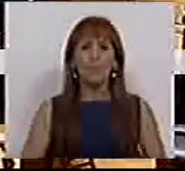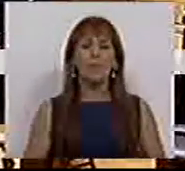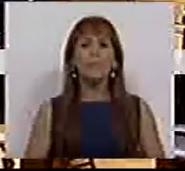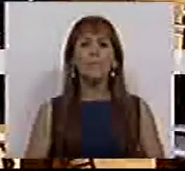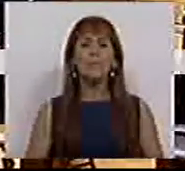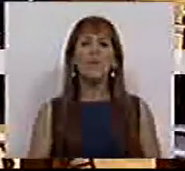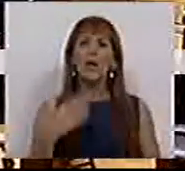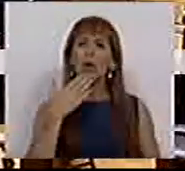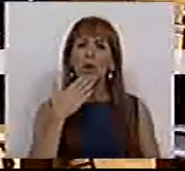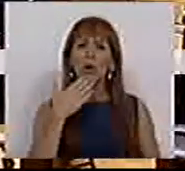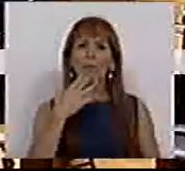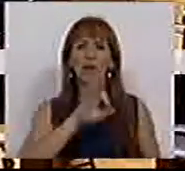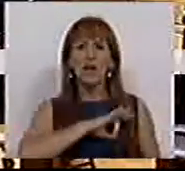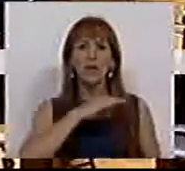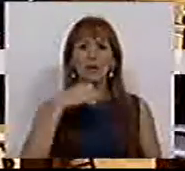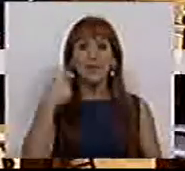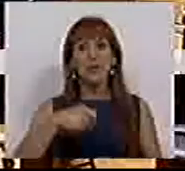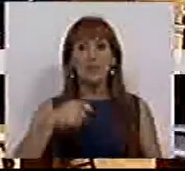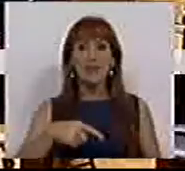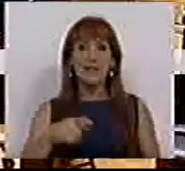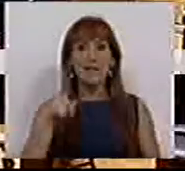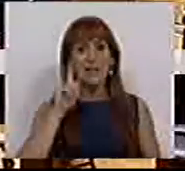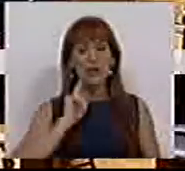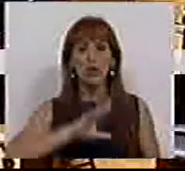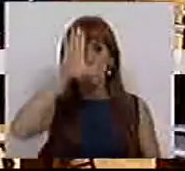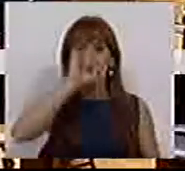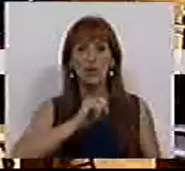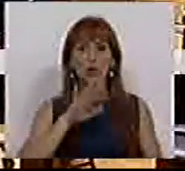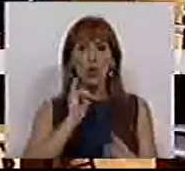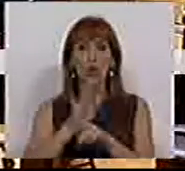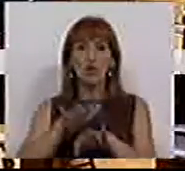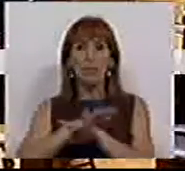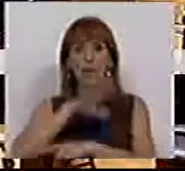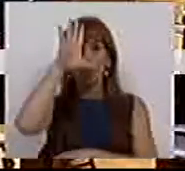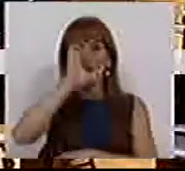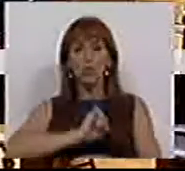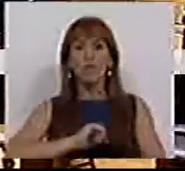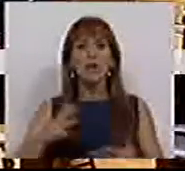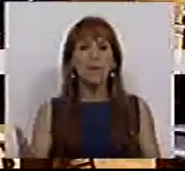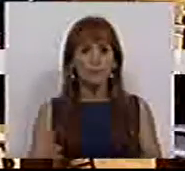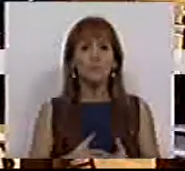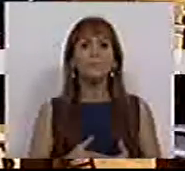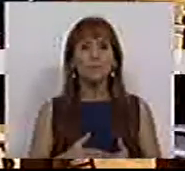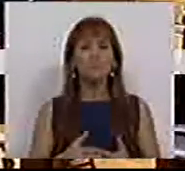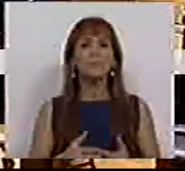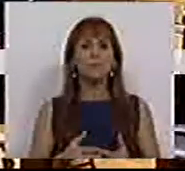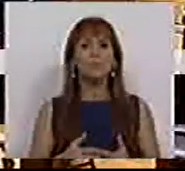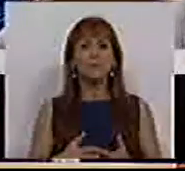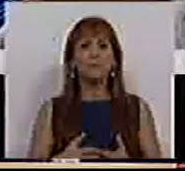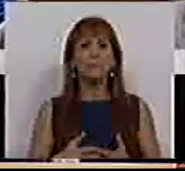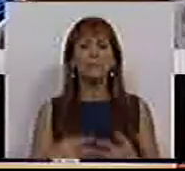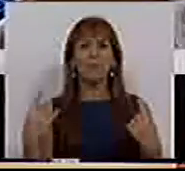Muito obrigada, Sra. Presidente, Sra. Ministra, demais membros do Governo. Ainda